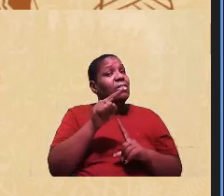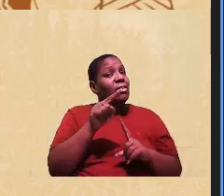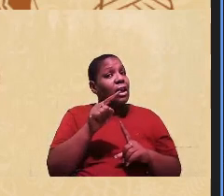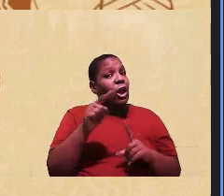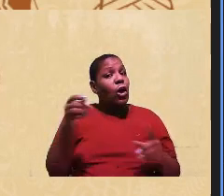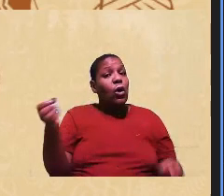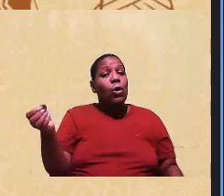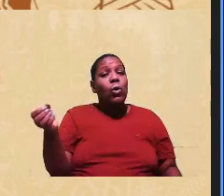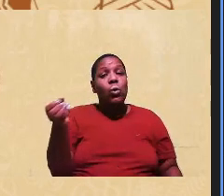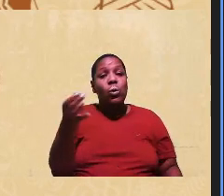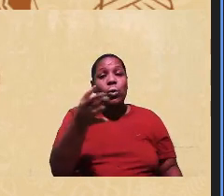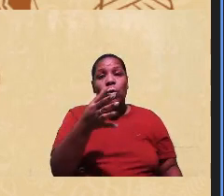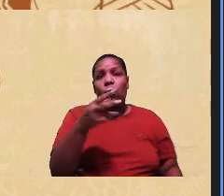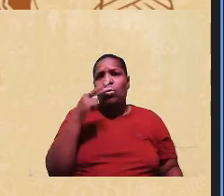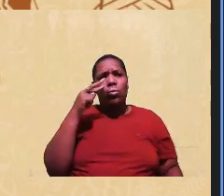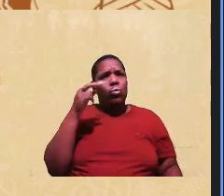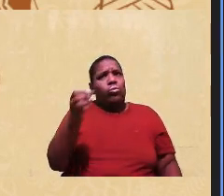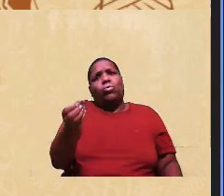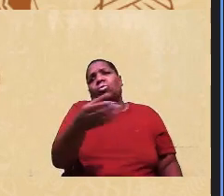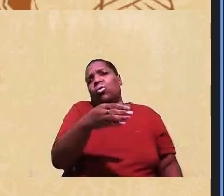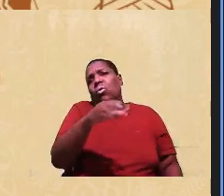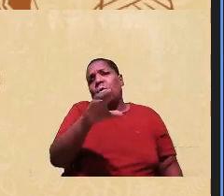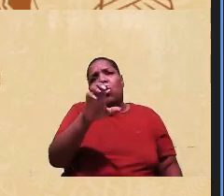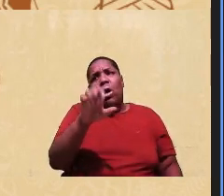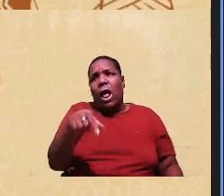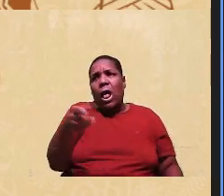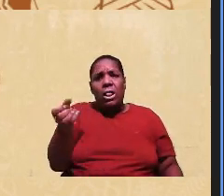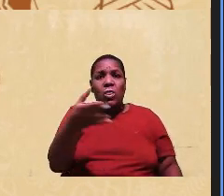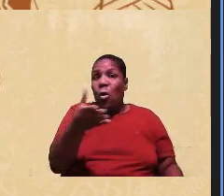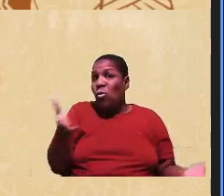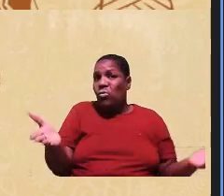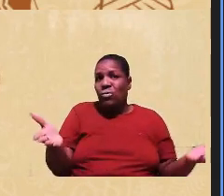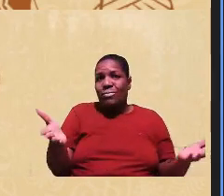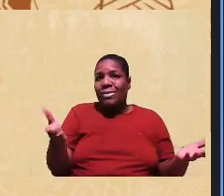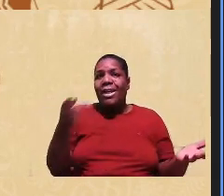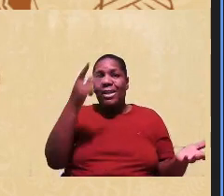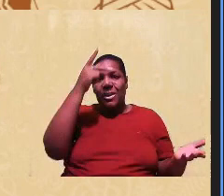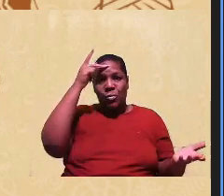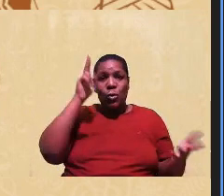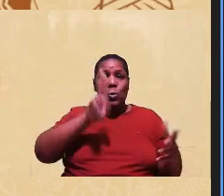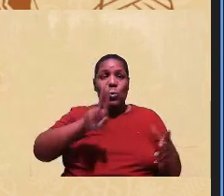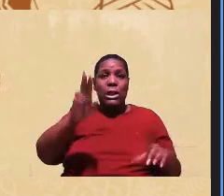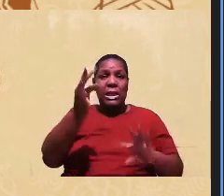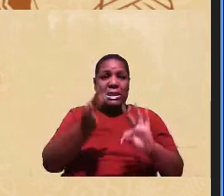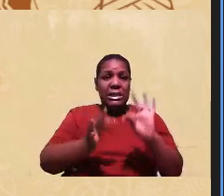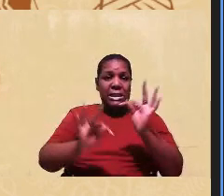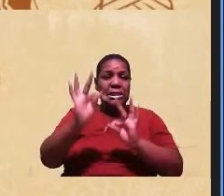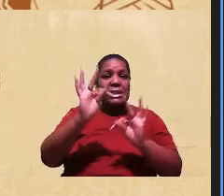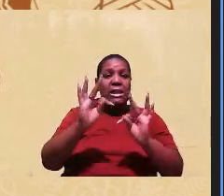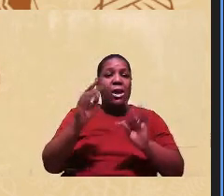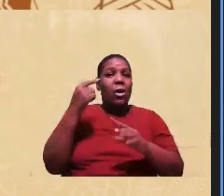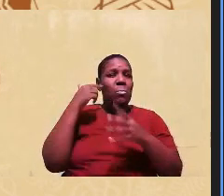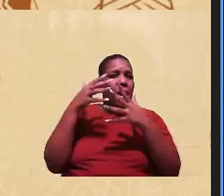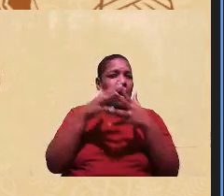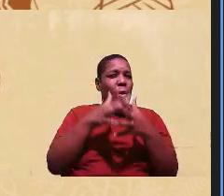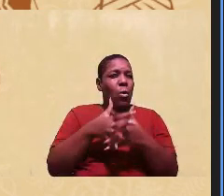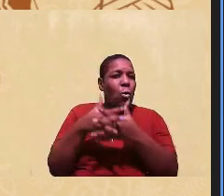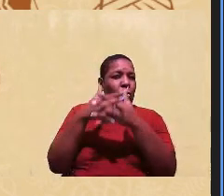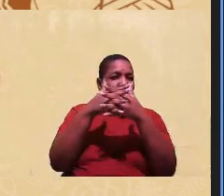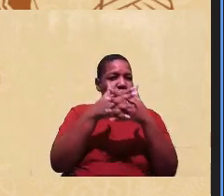contemporâneo, super contemporâneo, que é o quê? Os candidatos usam a tecnologia para confundir a banca,